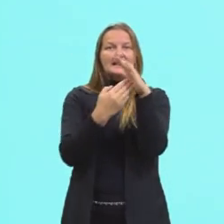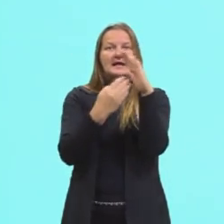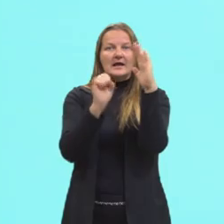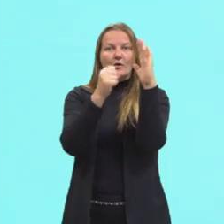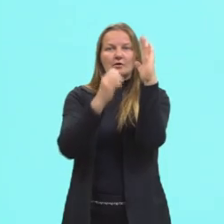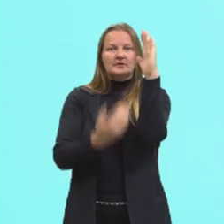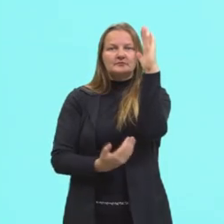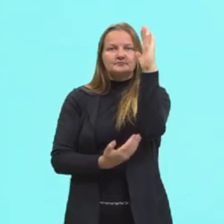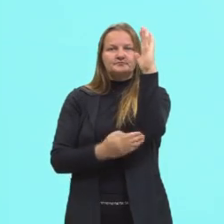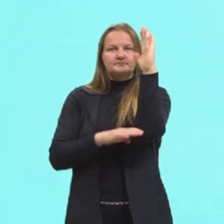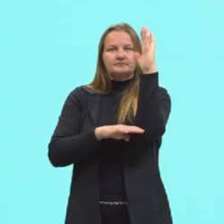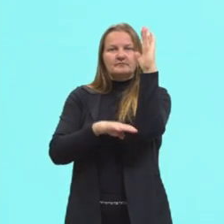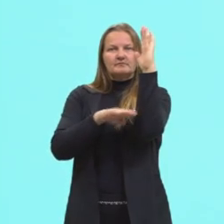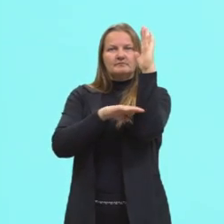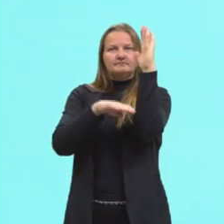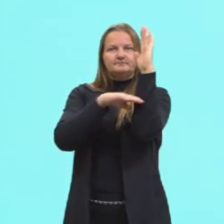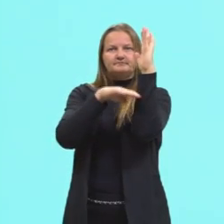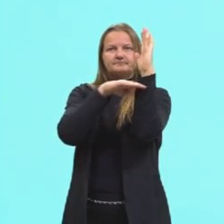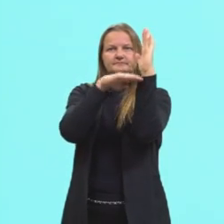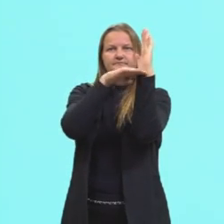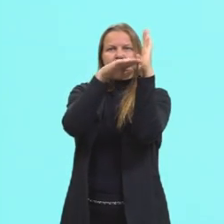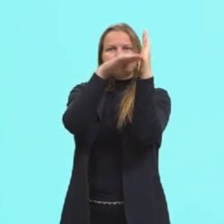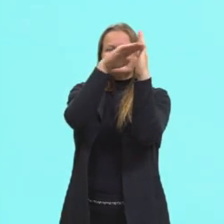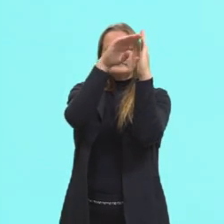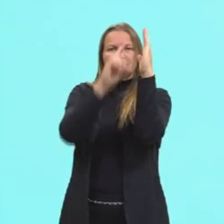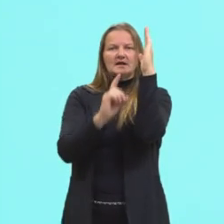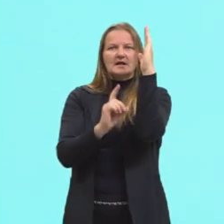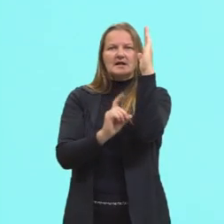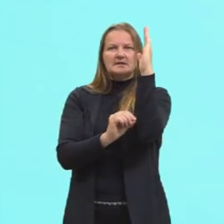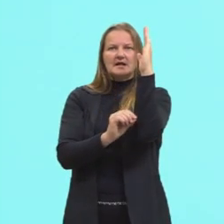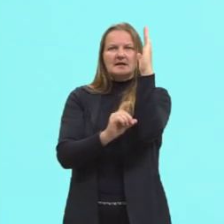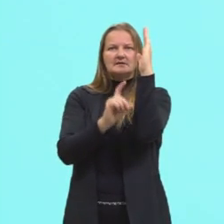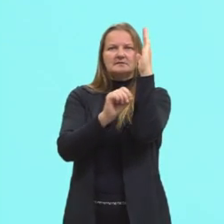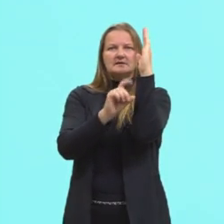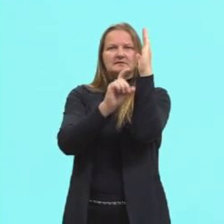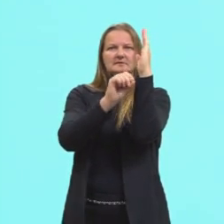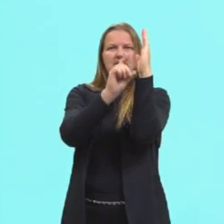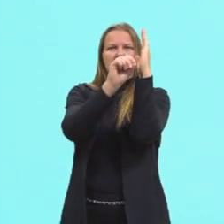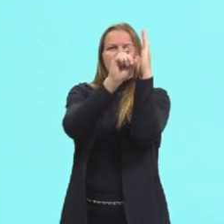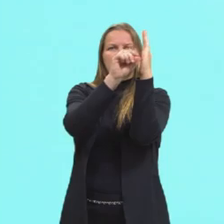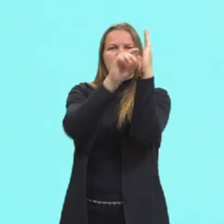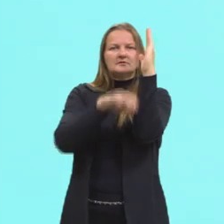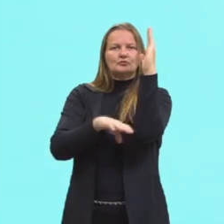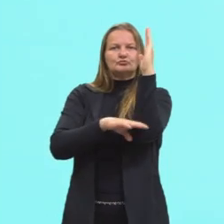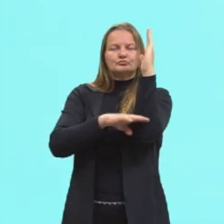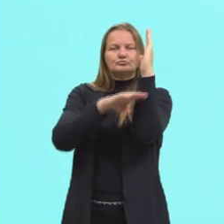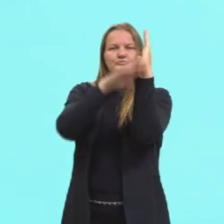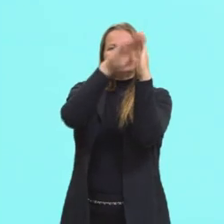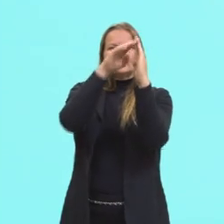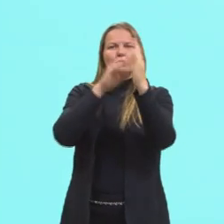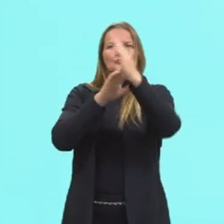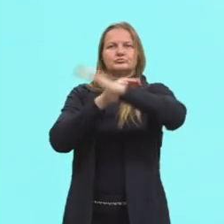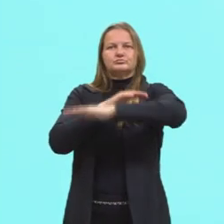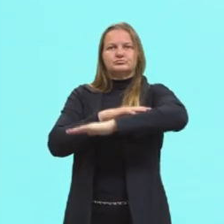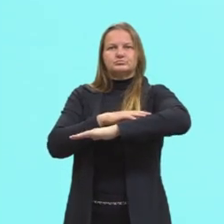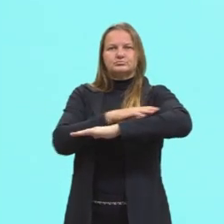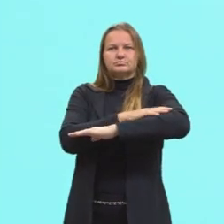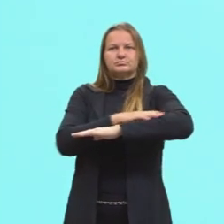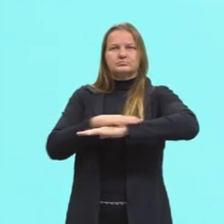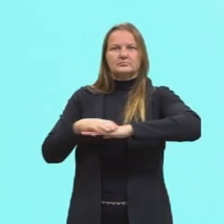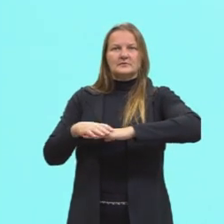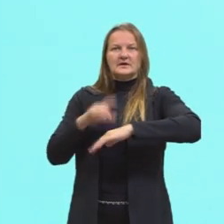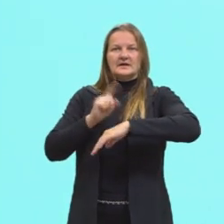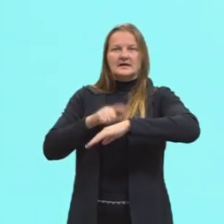intervalos de 10, né? Para facilitar a visualização. Já no nosso eixo horizontal, que seria o nosso tempo,